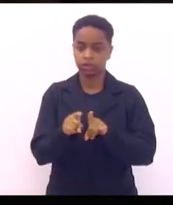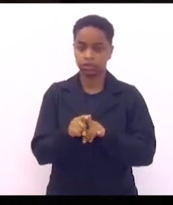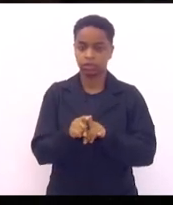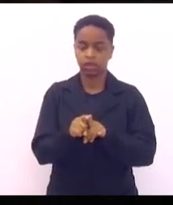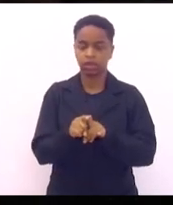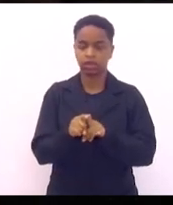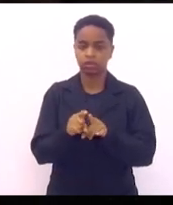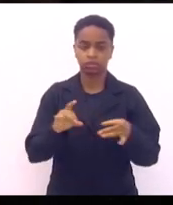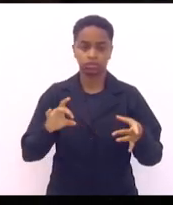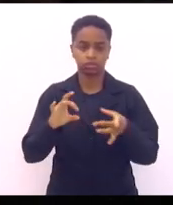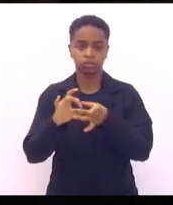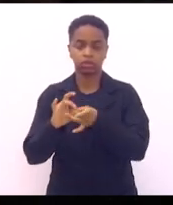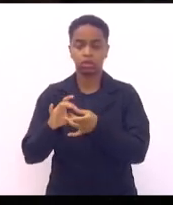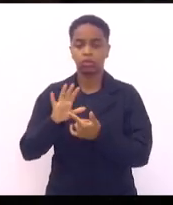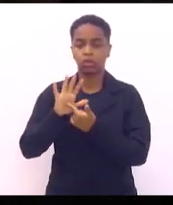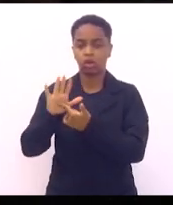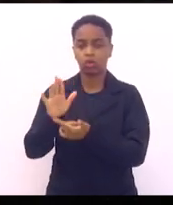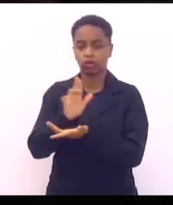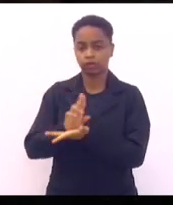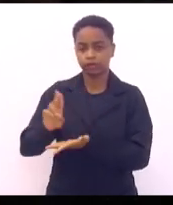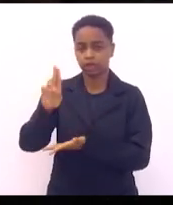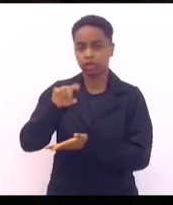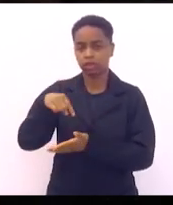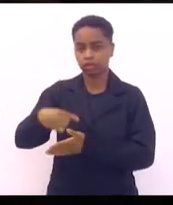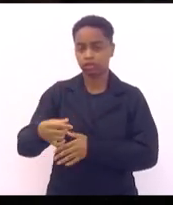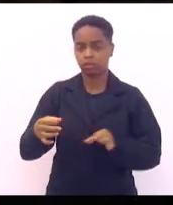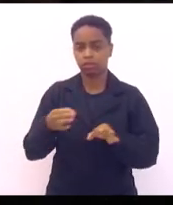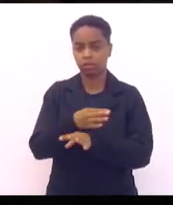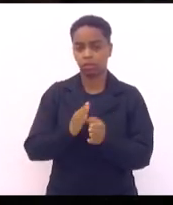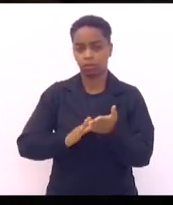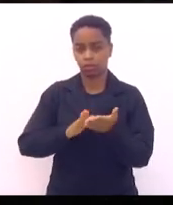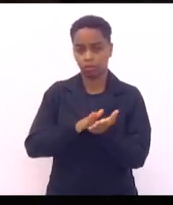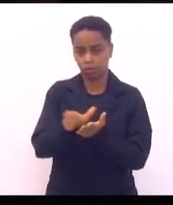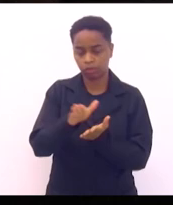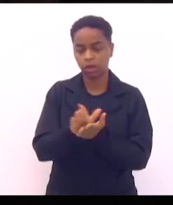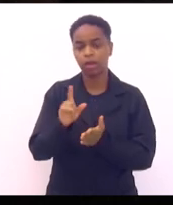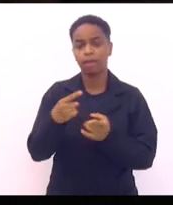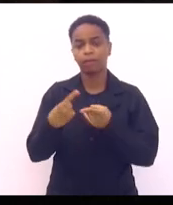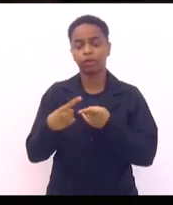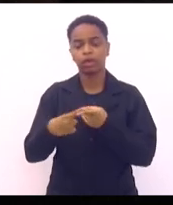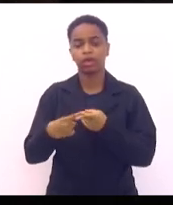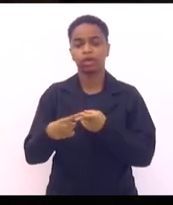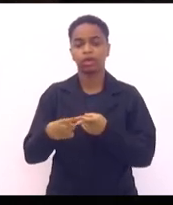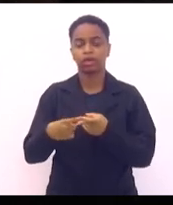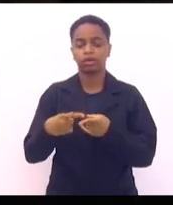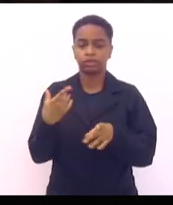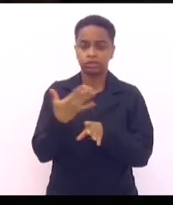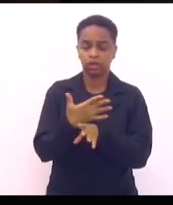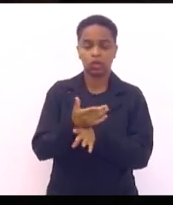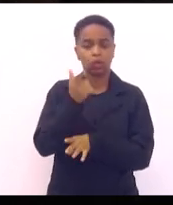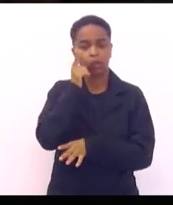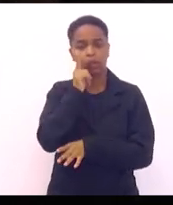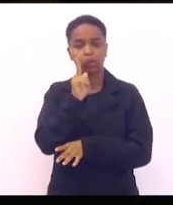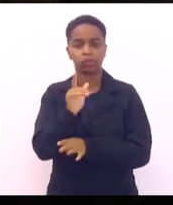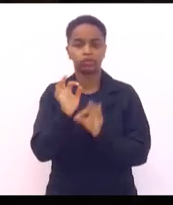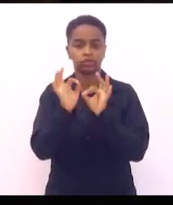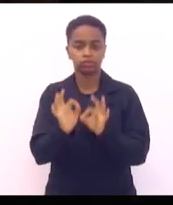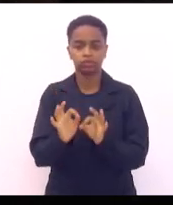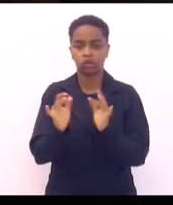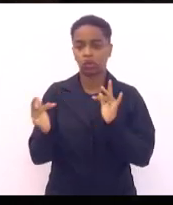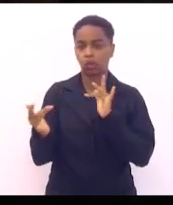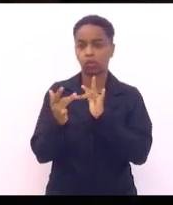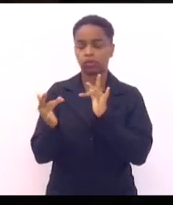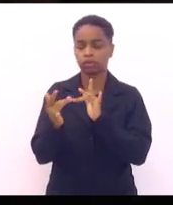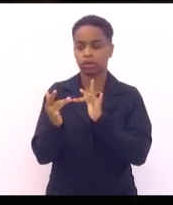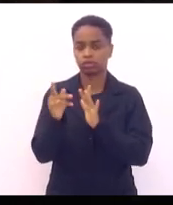universidades depois de publicado para que a gente possa ter acesso, os municípios tenham acesso exatamente a esse projeto de lei.